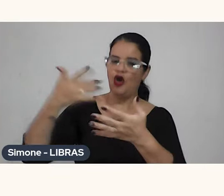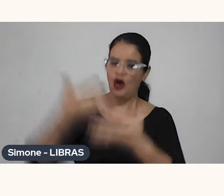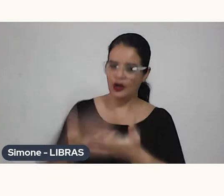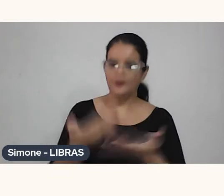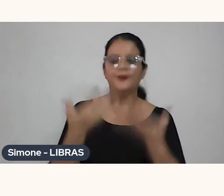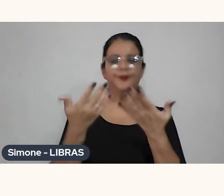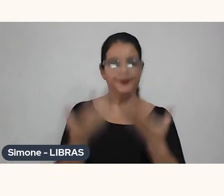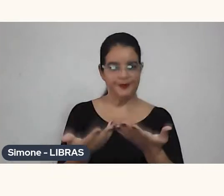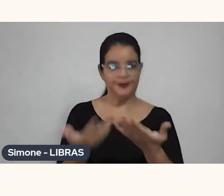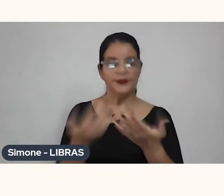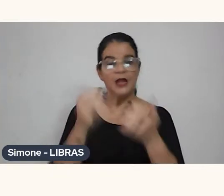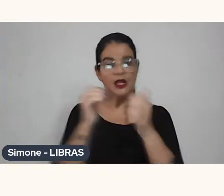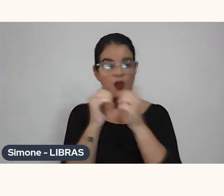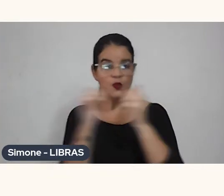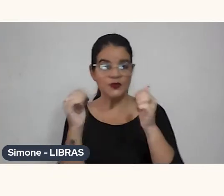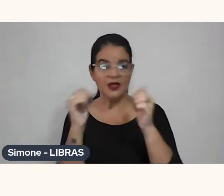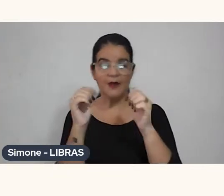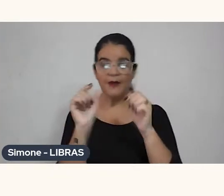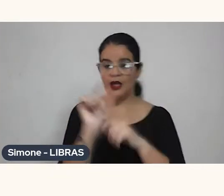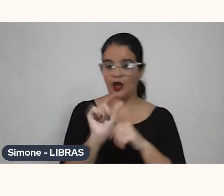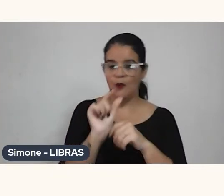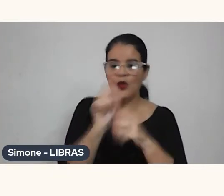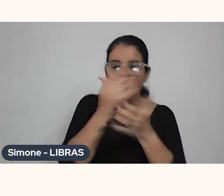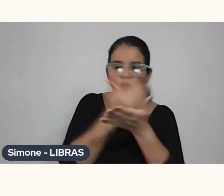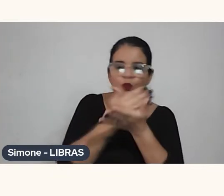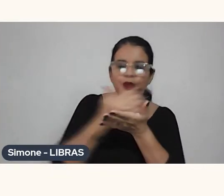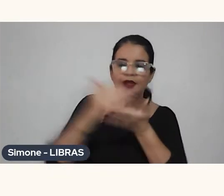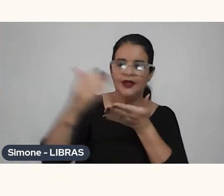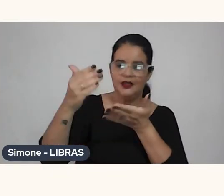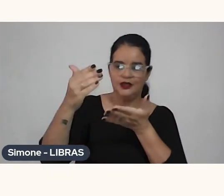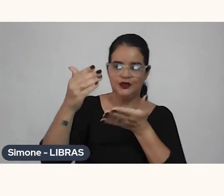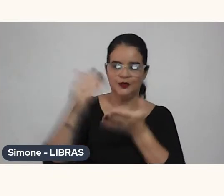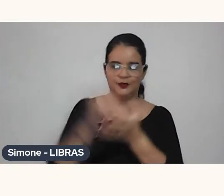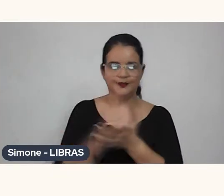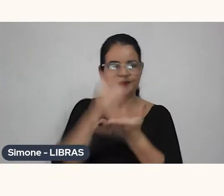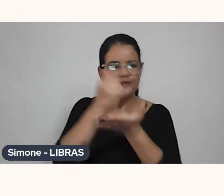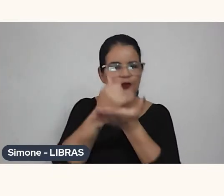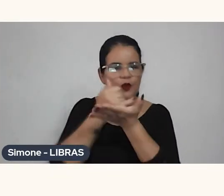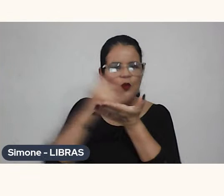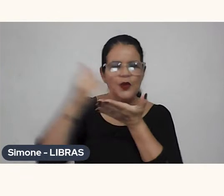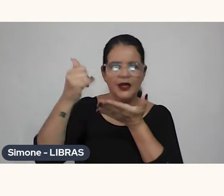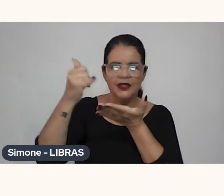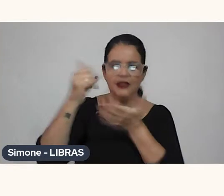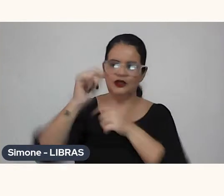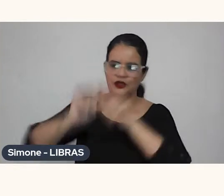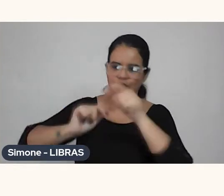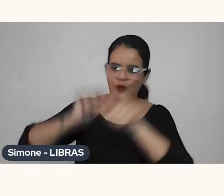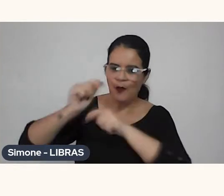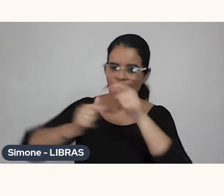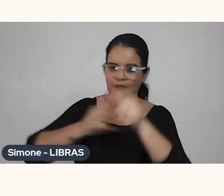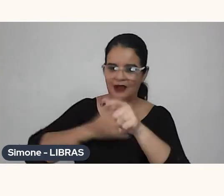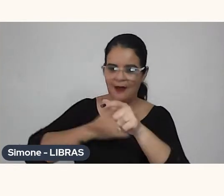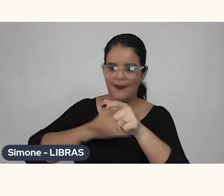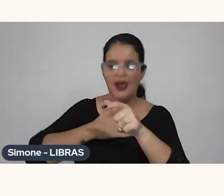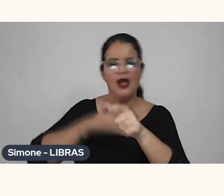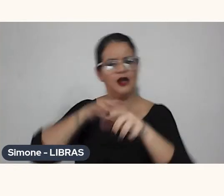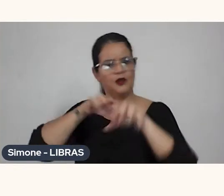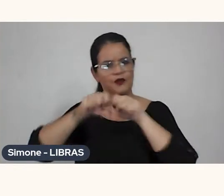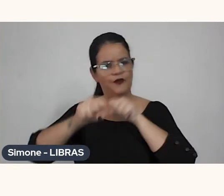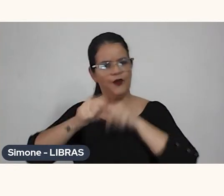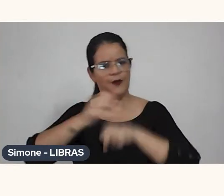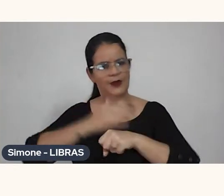e separei um pouquinho desde o início do meu trabalho, né, da minha formação,